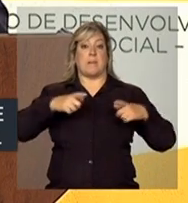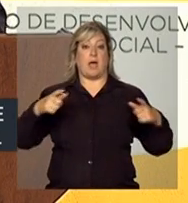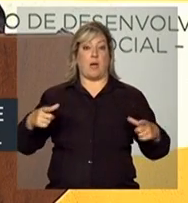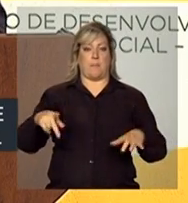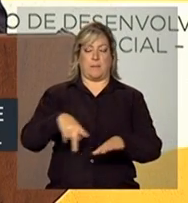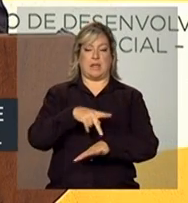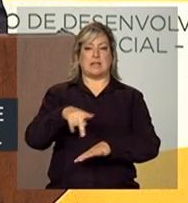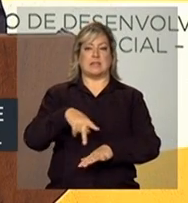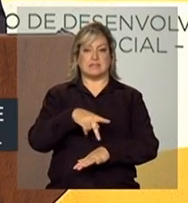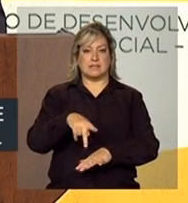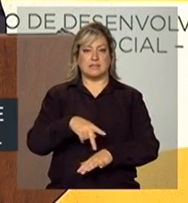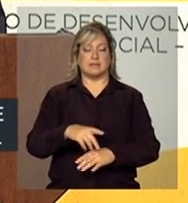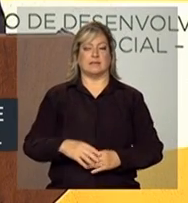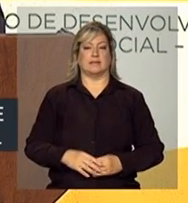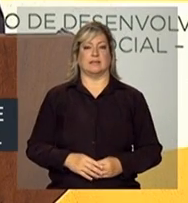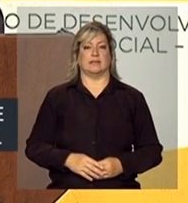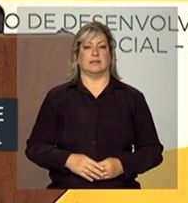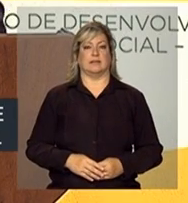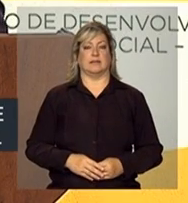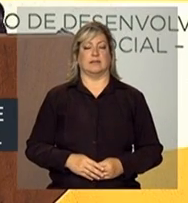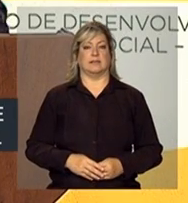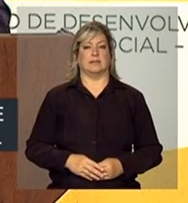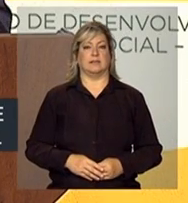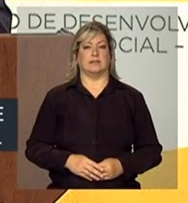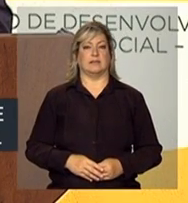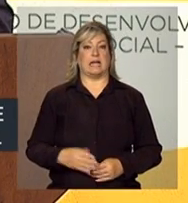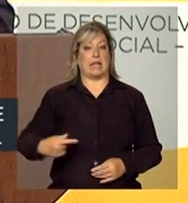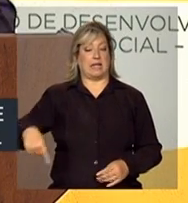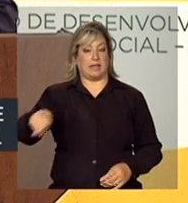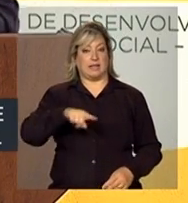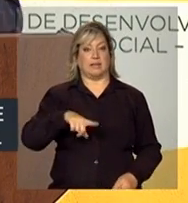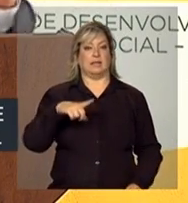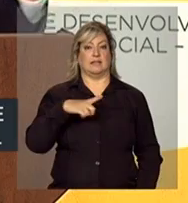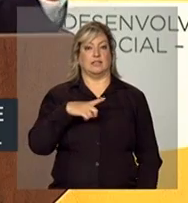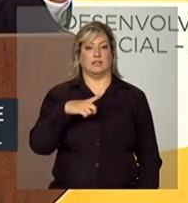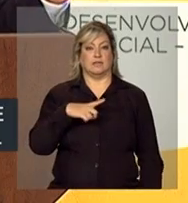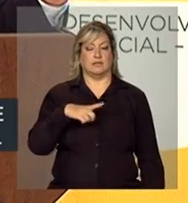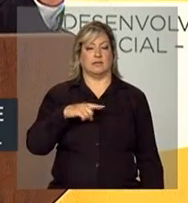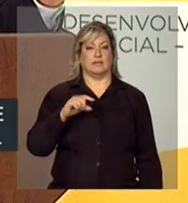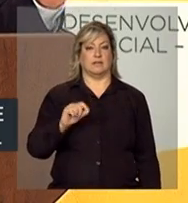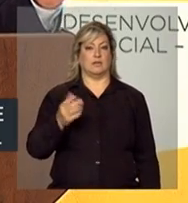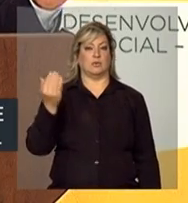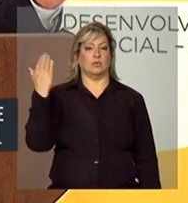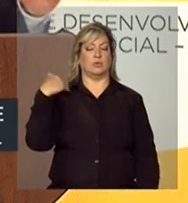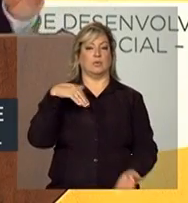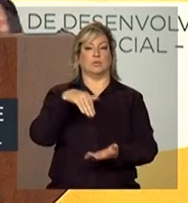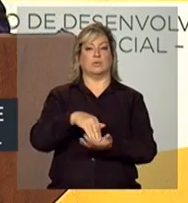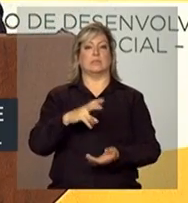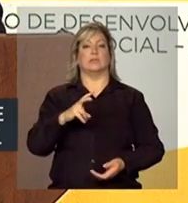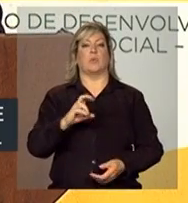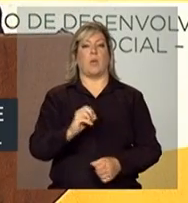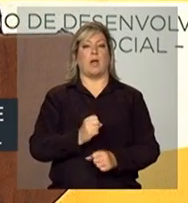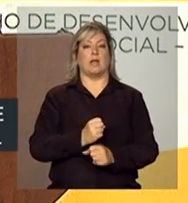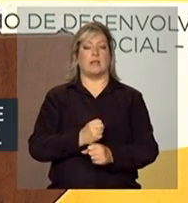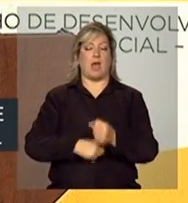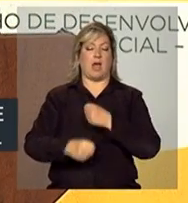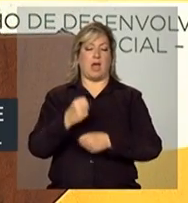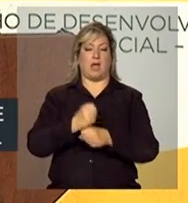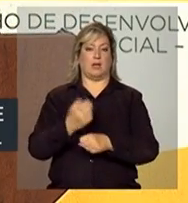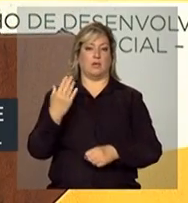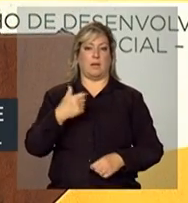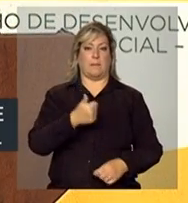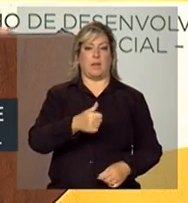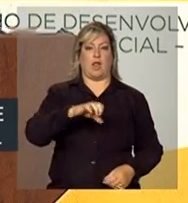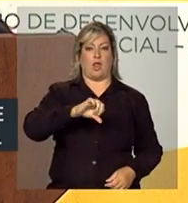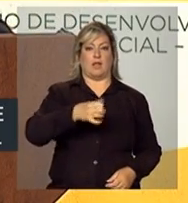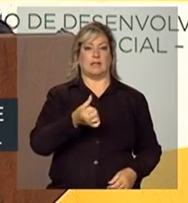que tiveram, nos últimos 50 anos, de 1960